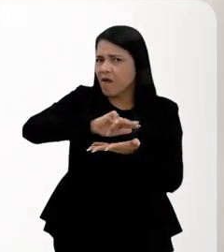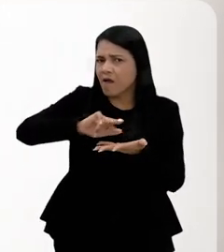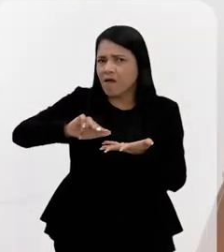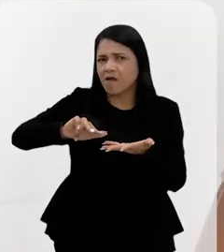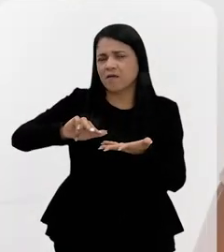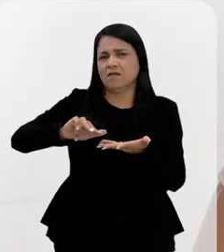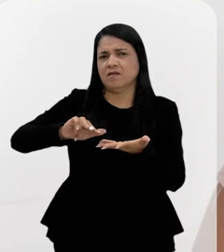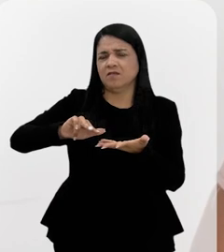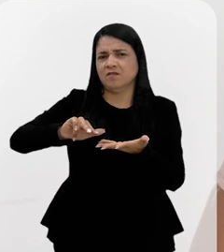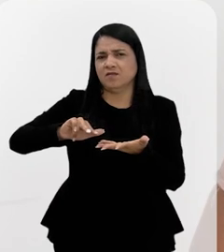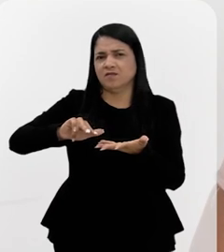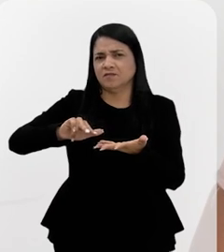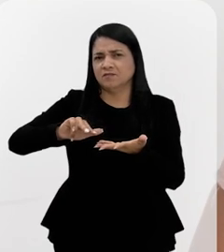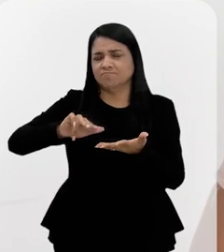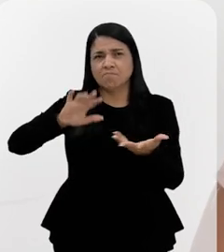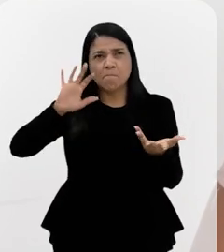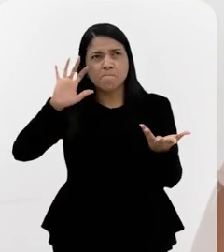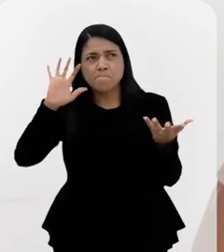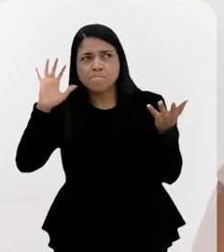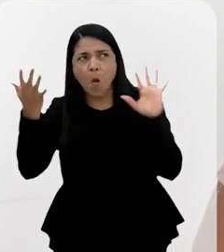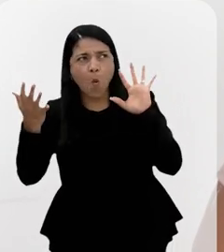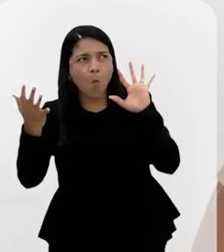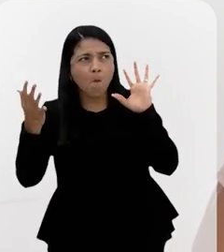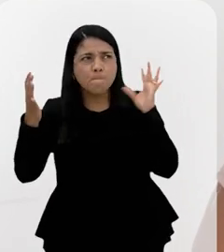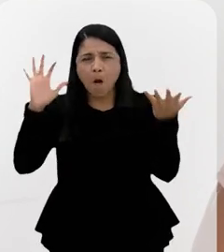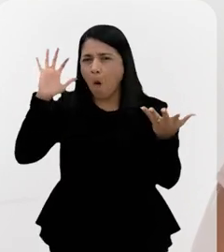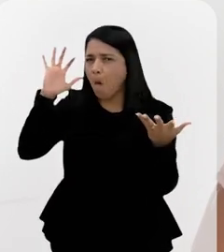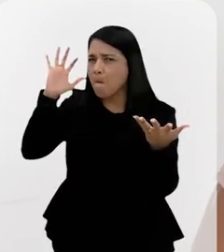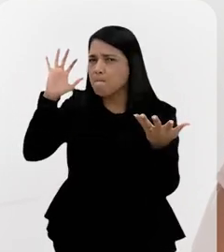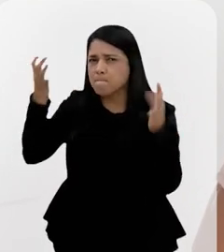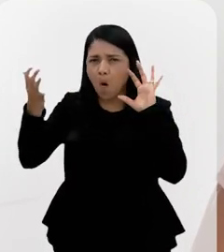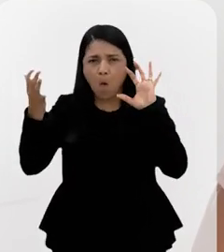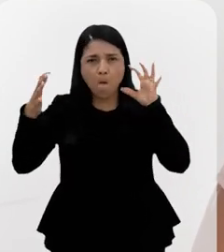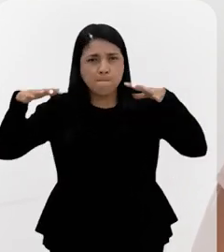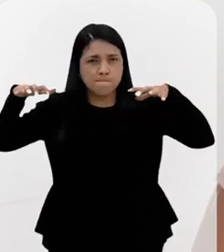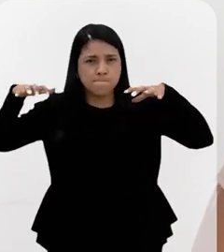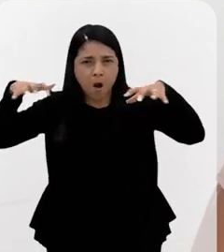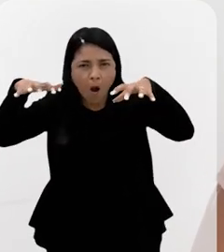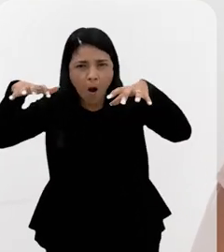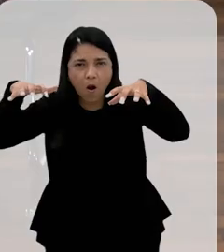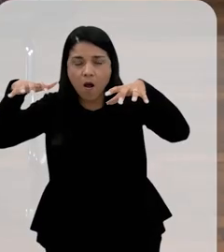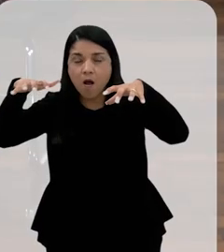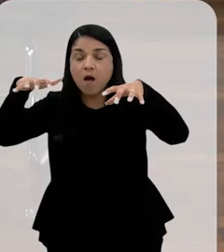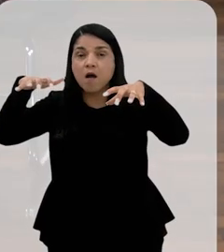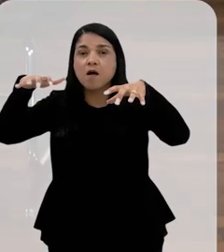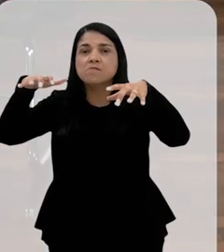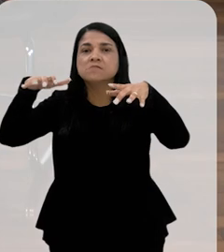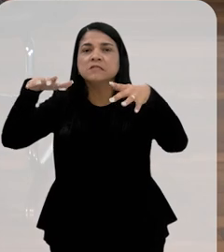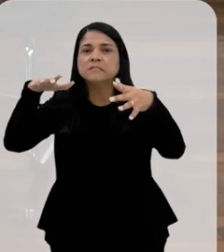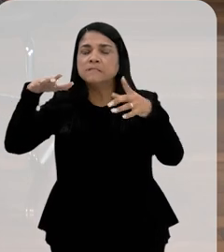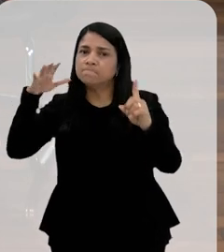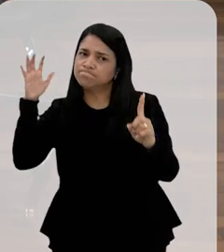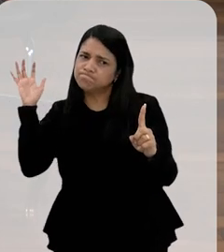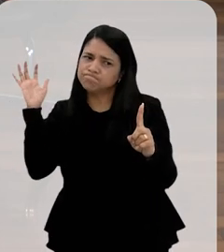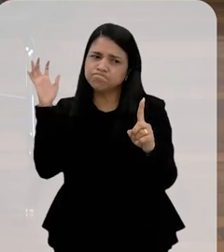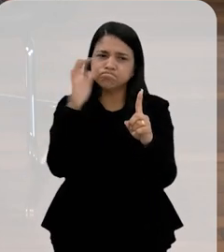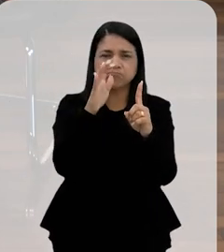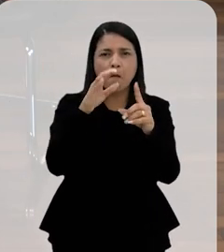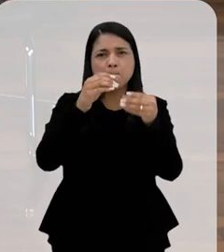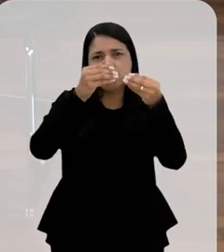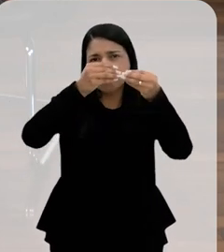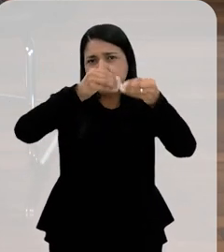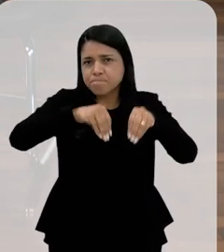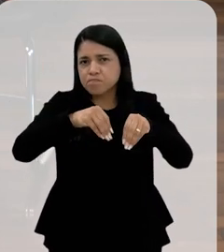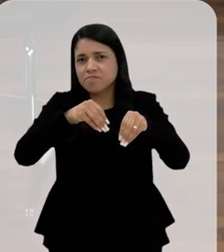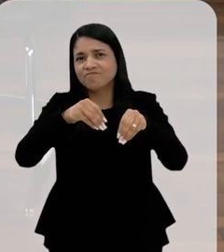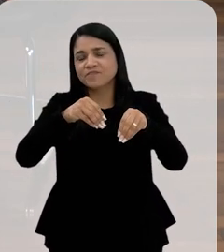mudanças que ocorrem e que afetam diretamente